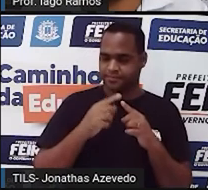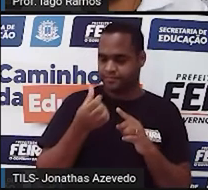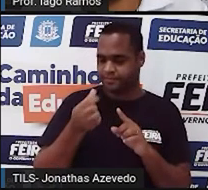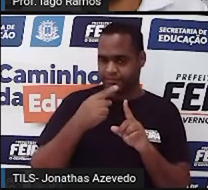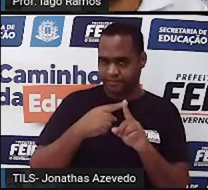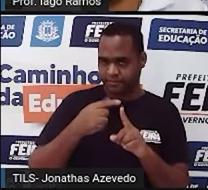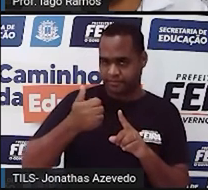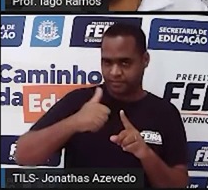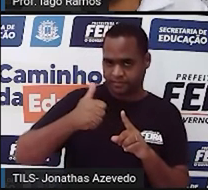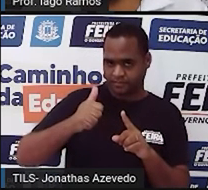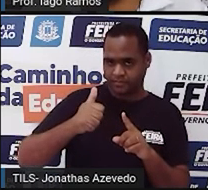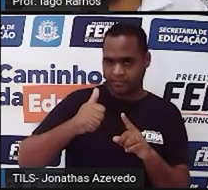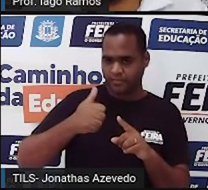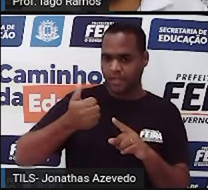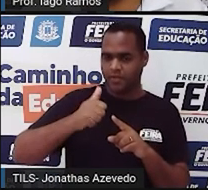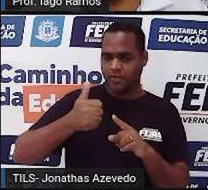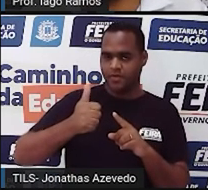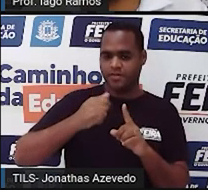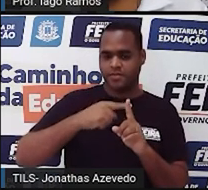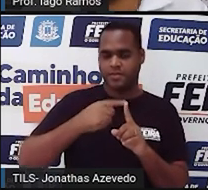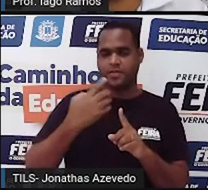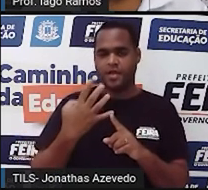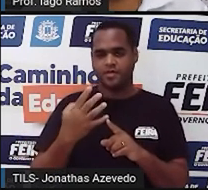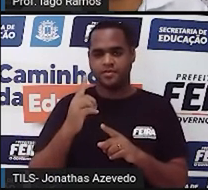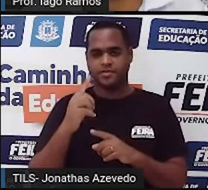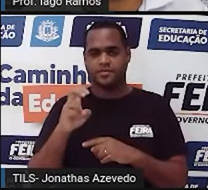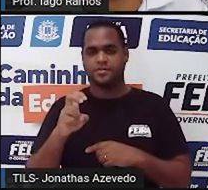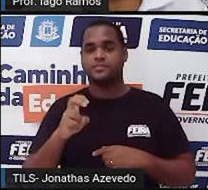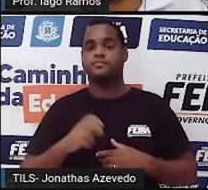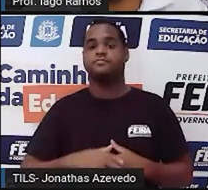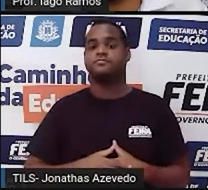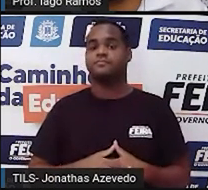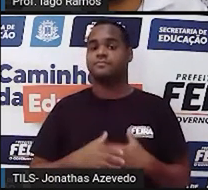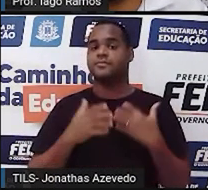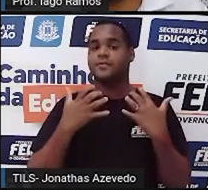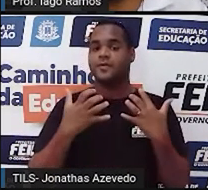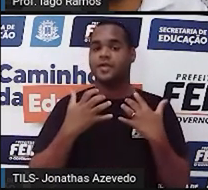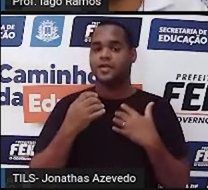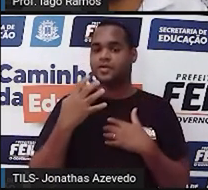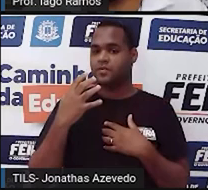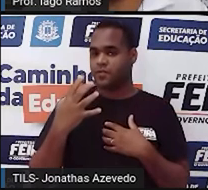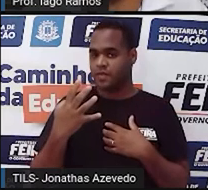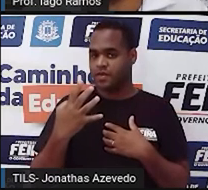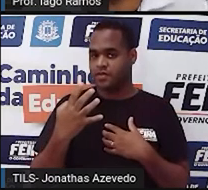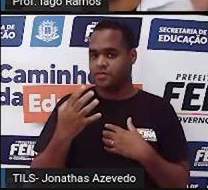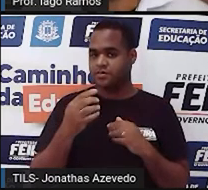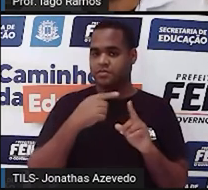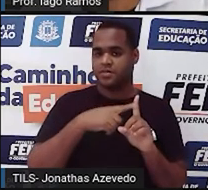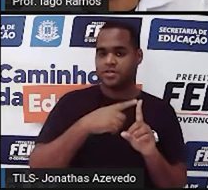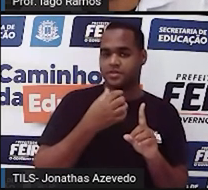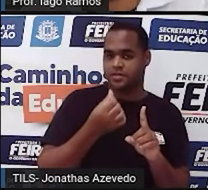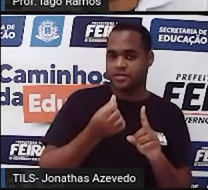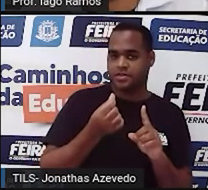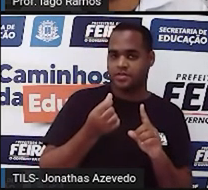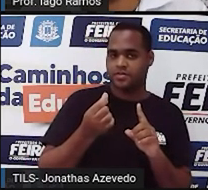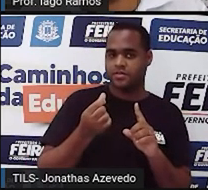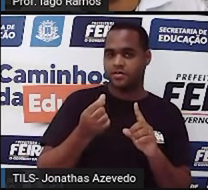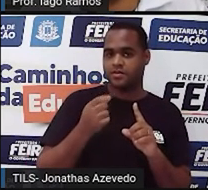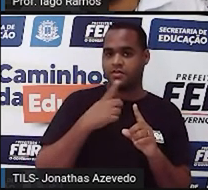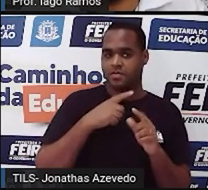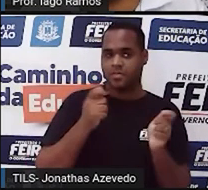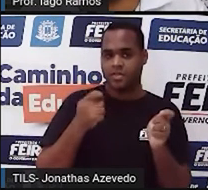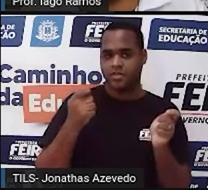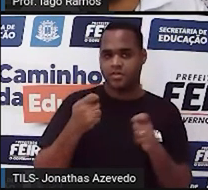11 11 mais 4, 15 Professor, eu quero somar o 4 com 6 primeiro. Associativa